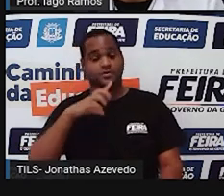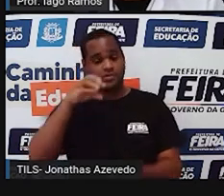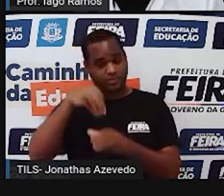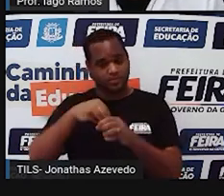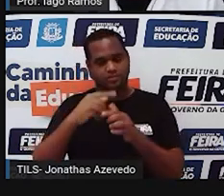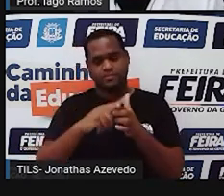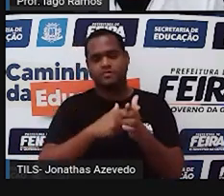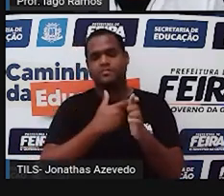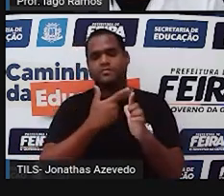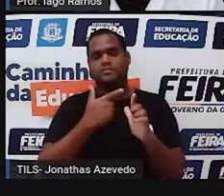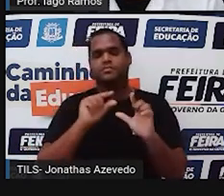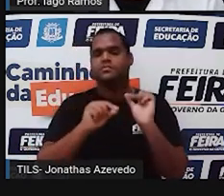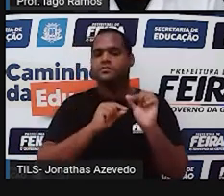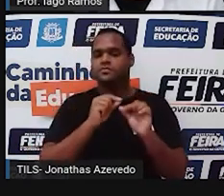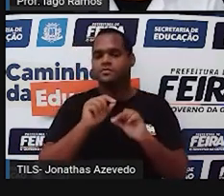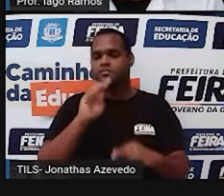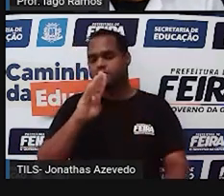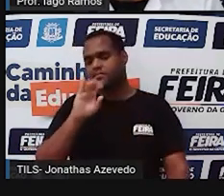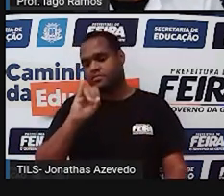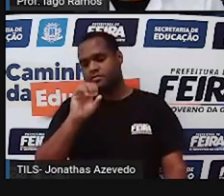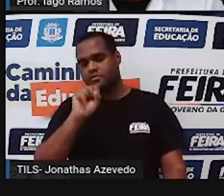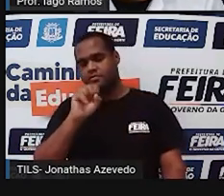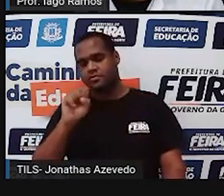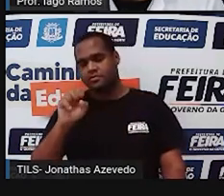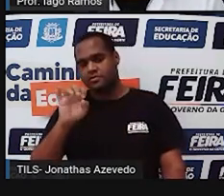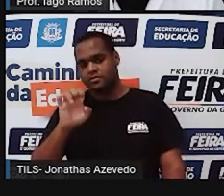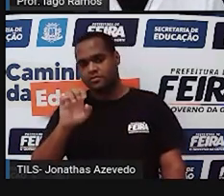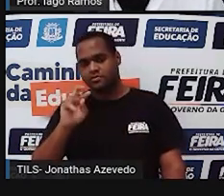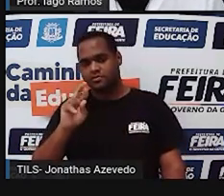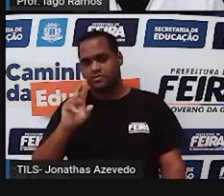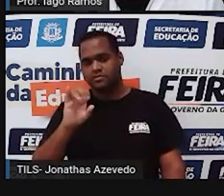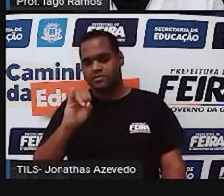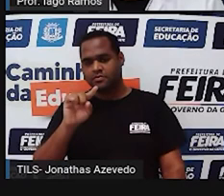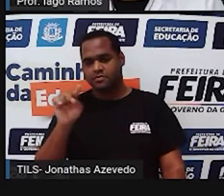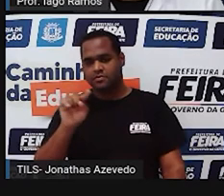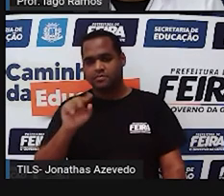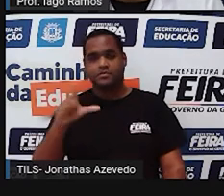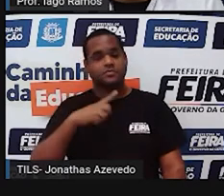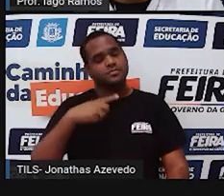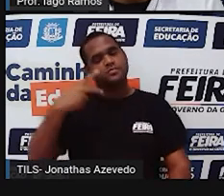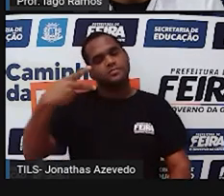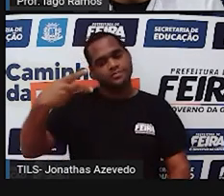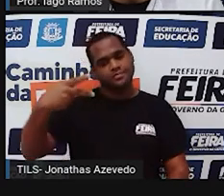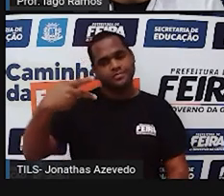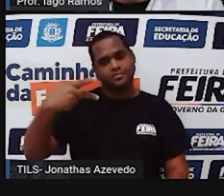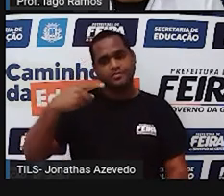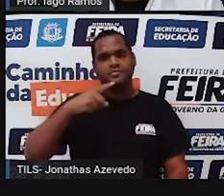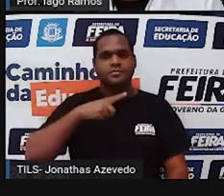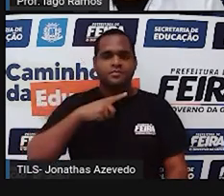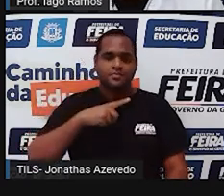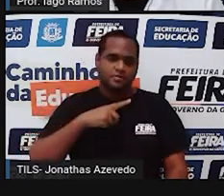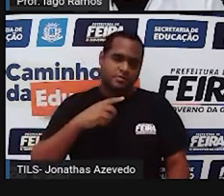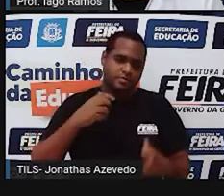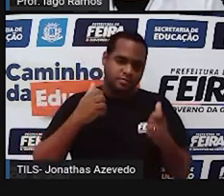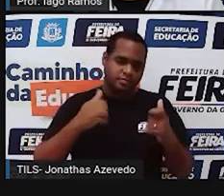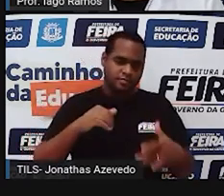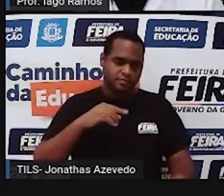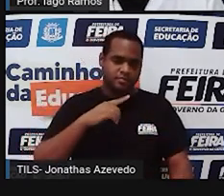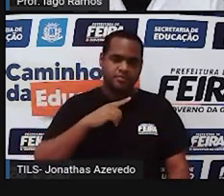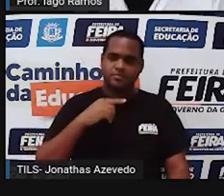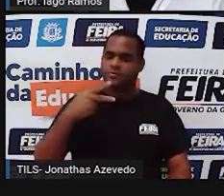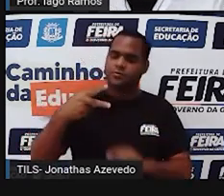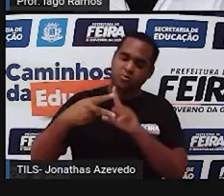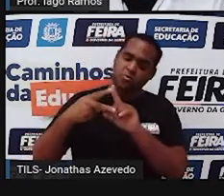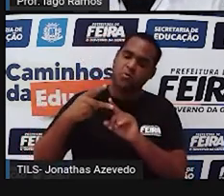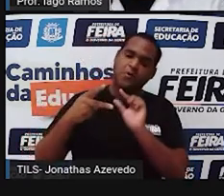tá bom bi bi olha só bi tem a ver com dois tá bom então dois o que